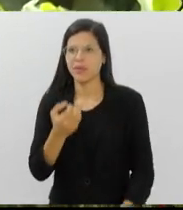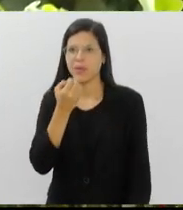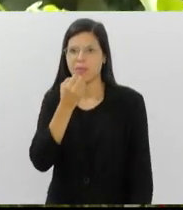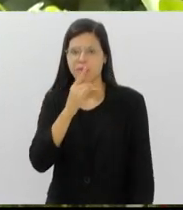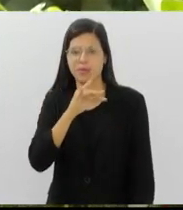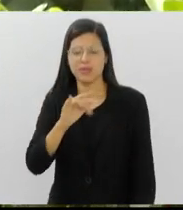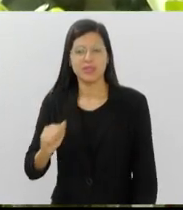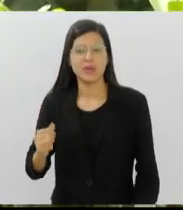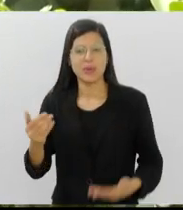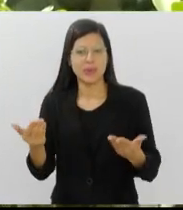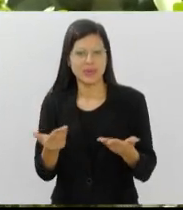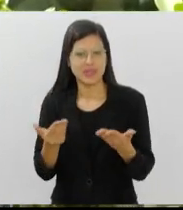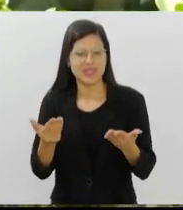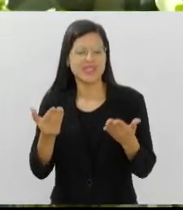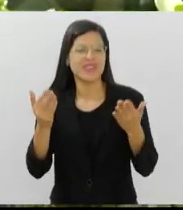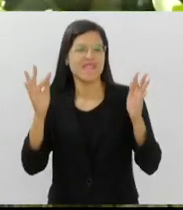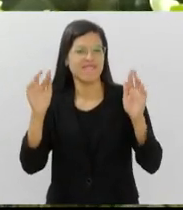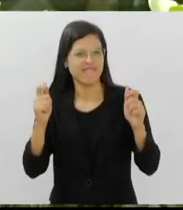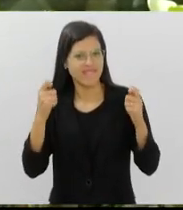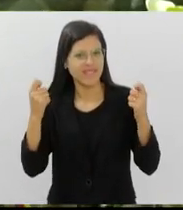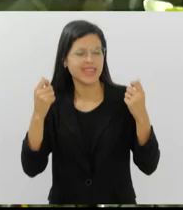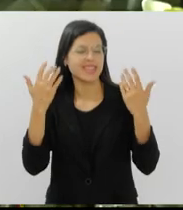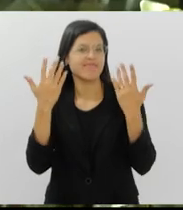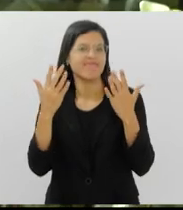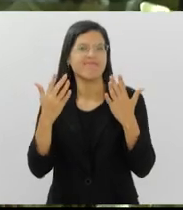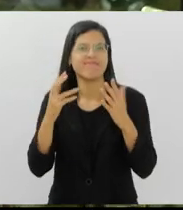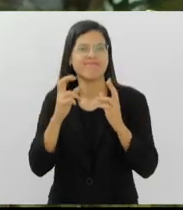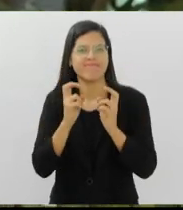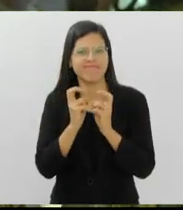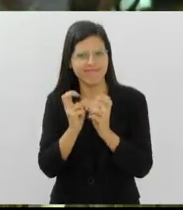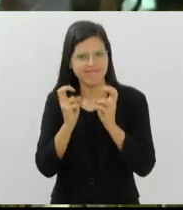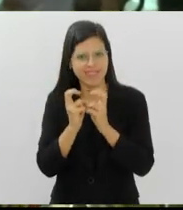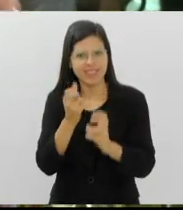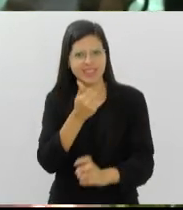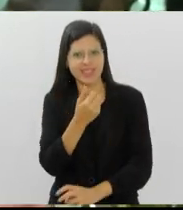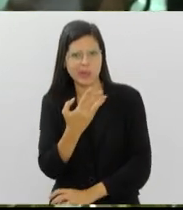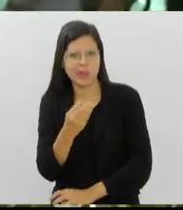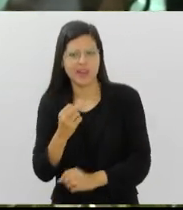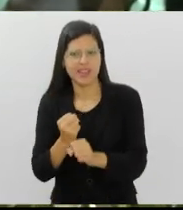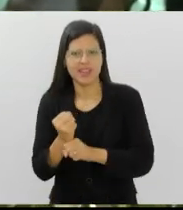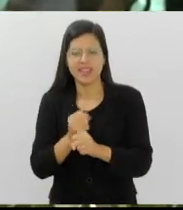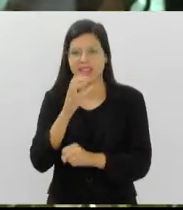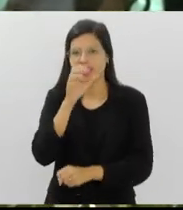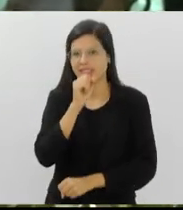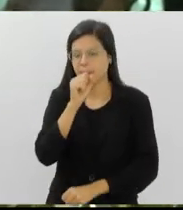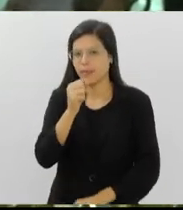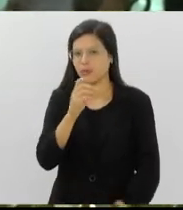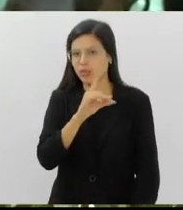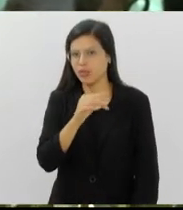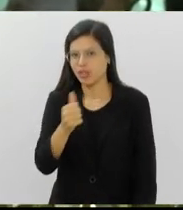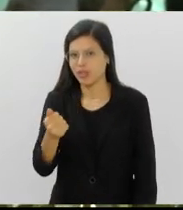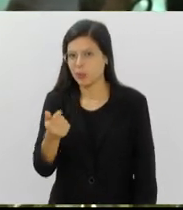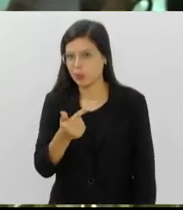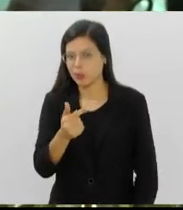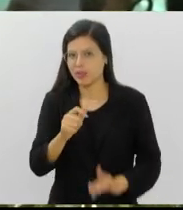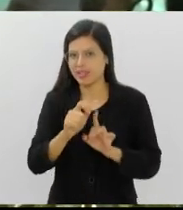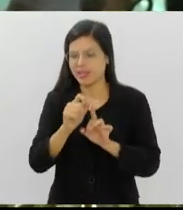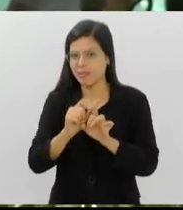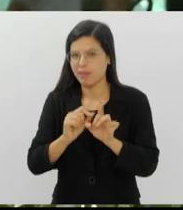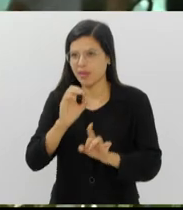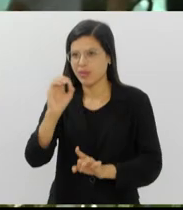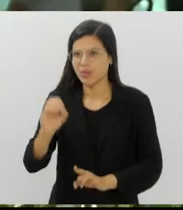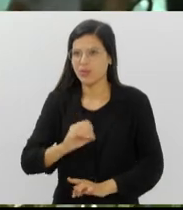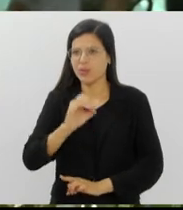festa, aliás, dupla comemoração. Hoje o trem do Corcovado, né? 140 anos. E no sábado, 12 de outubro, por uma feliz coincidência,